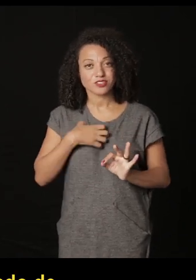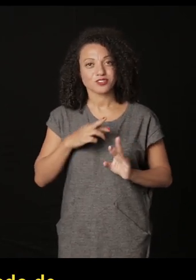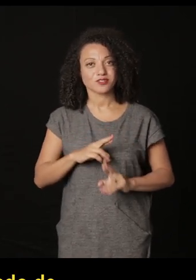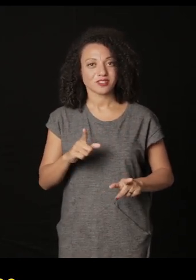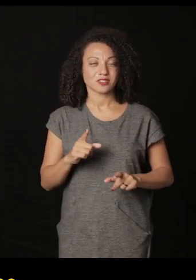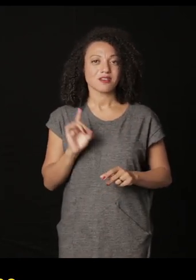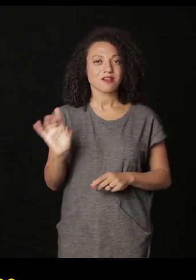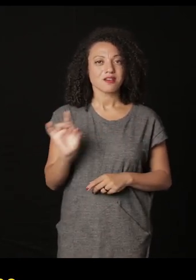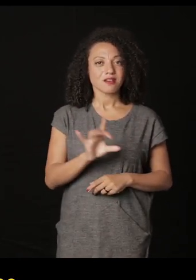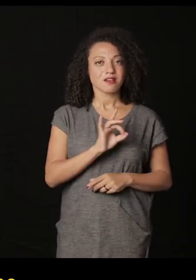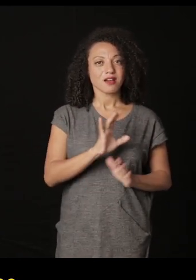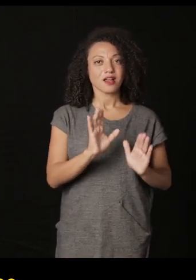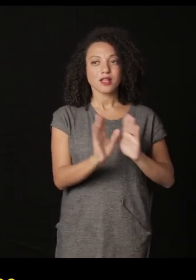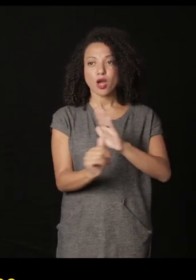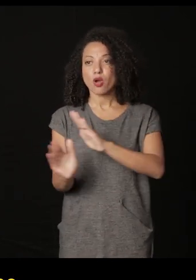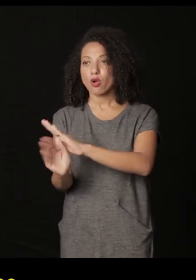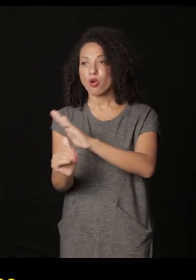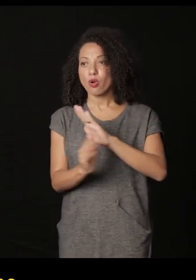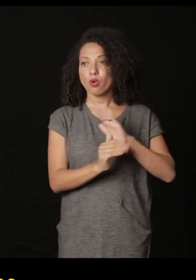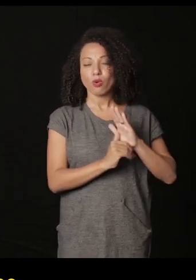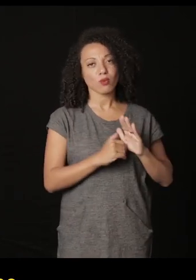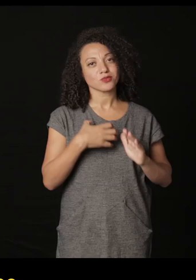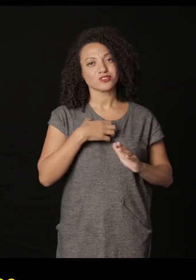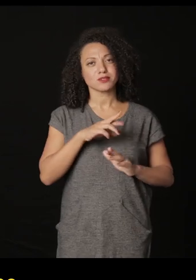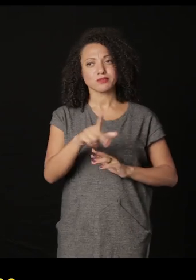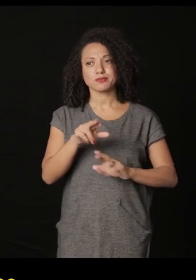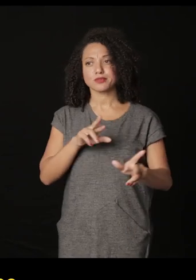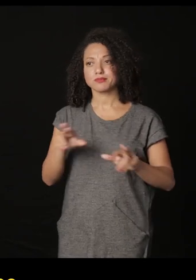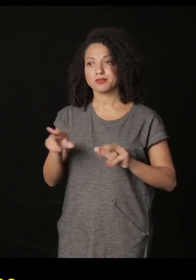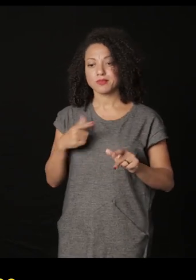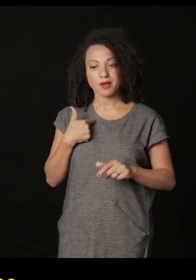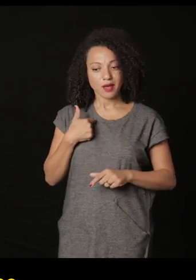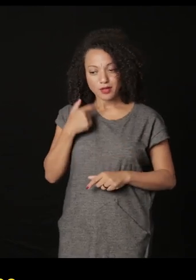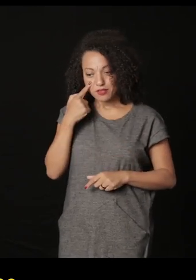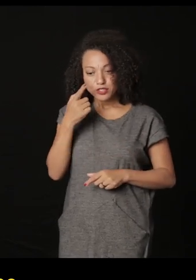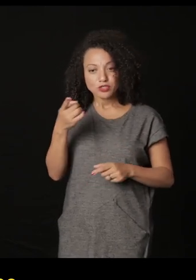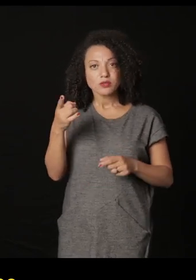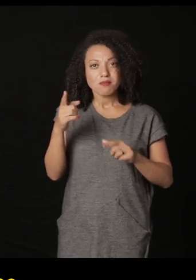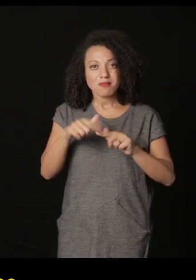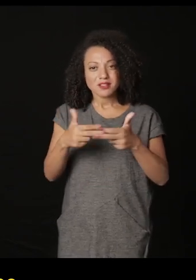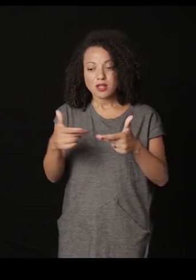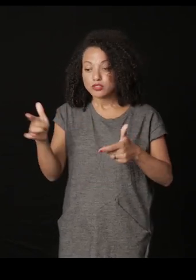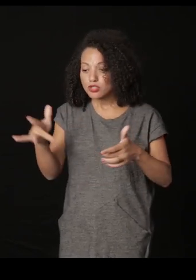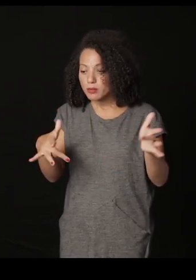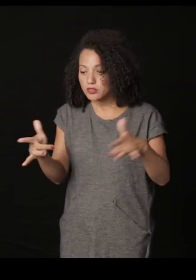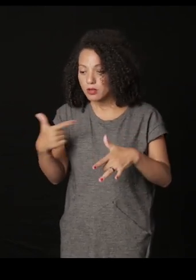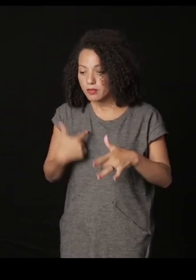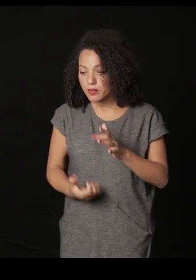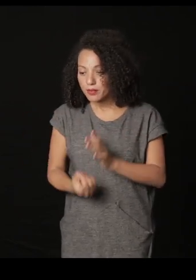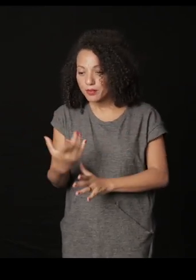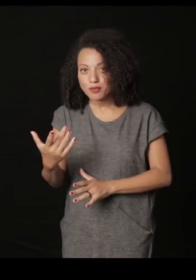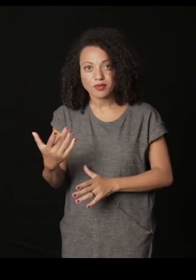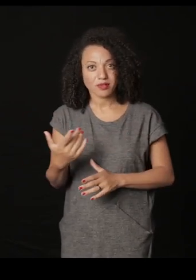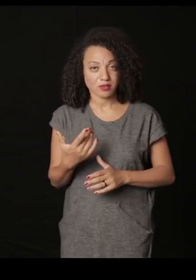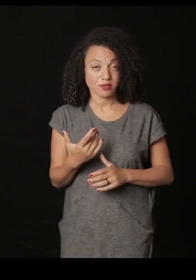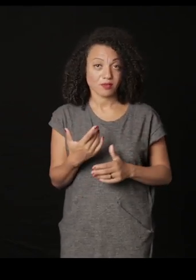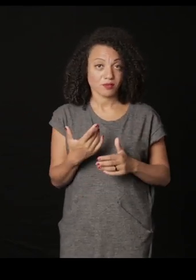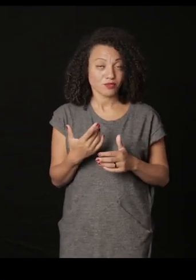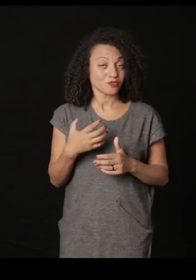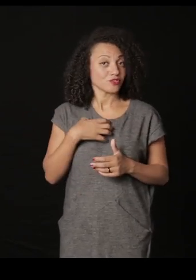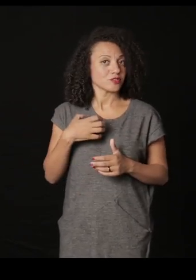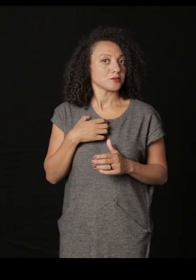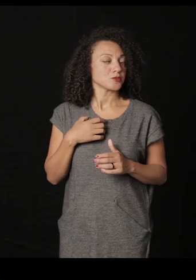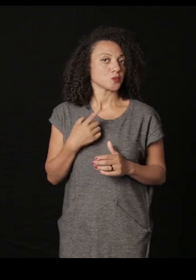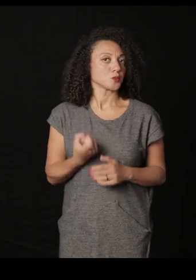eu tenho tratado cada roubo com o material que me sobra de uma maneira